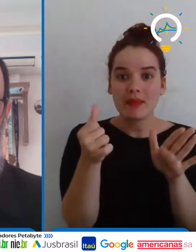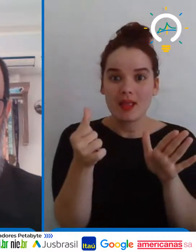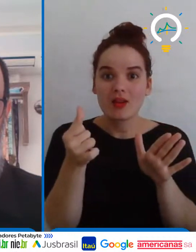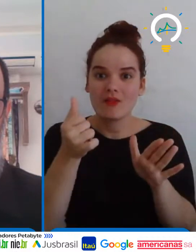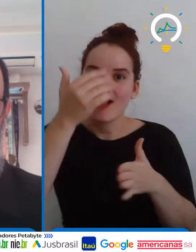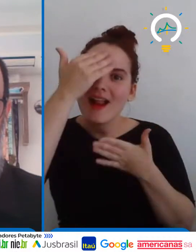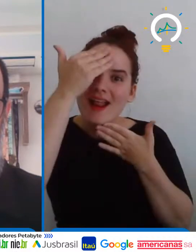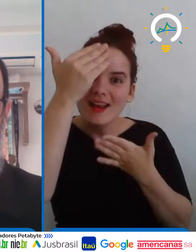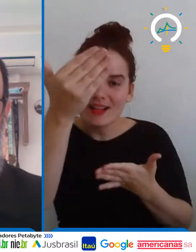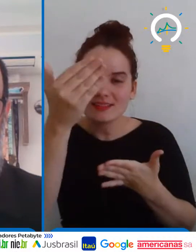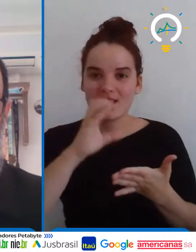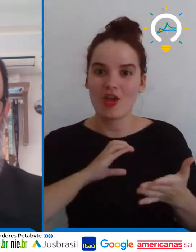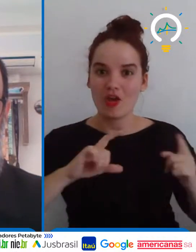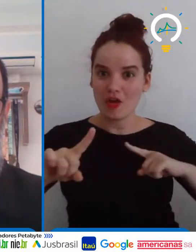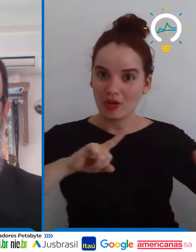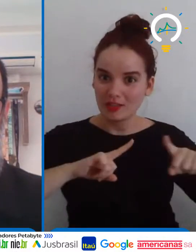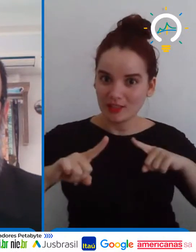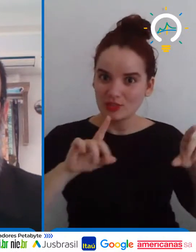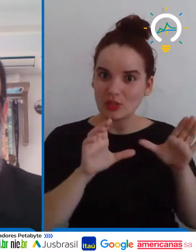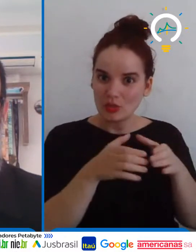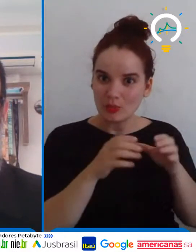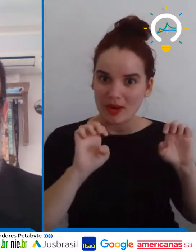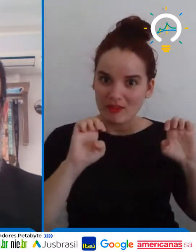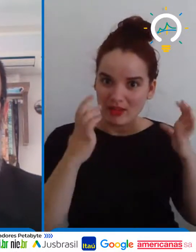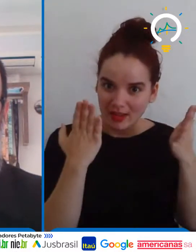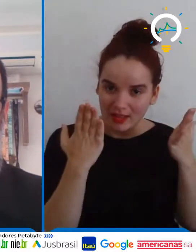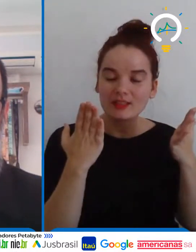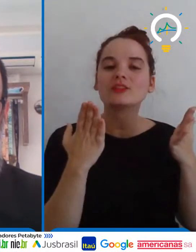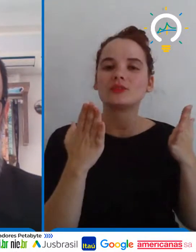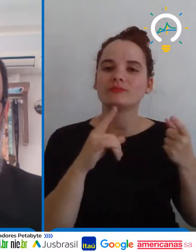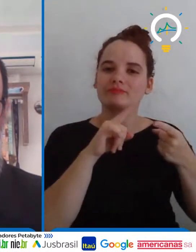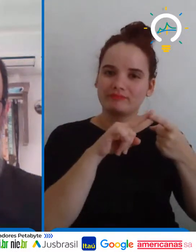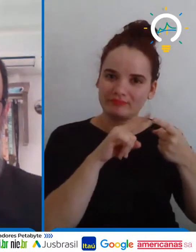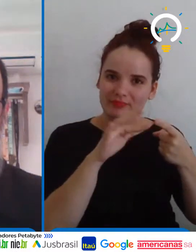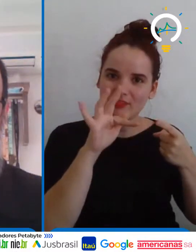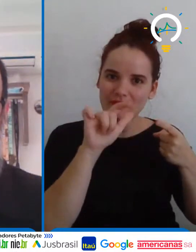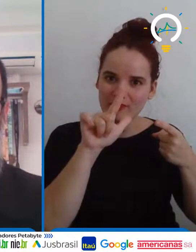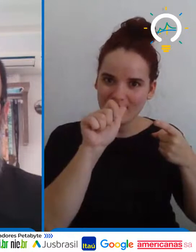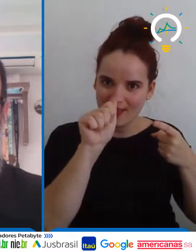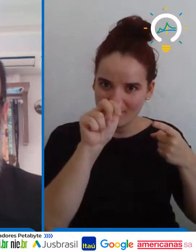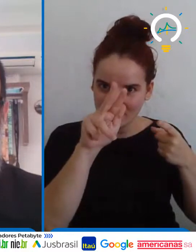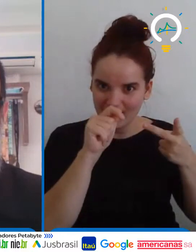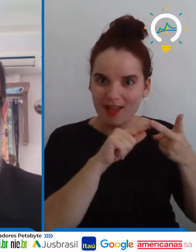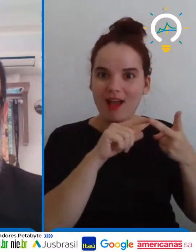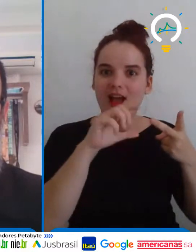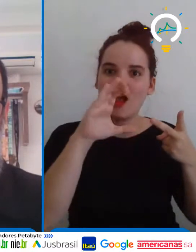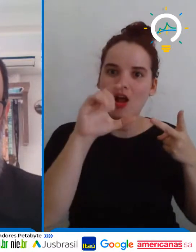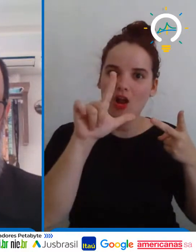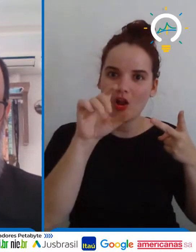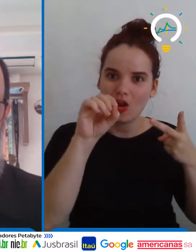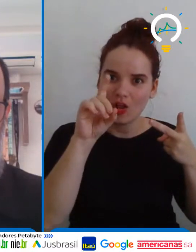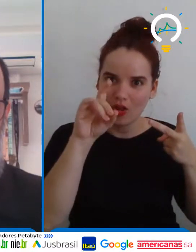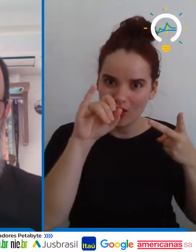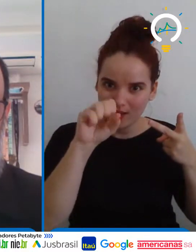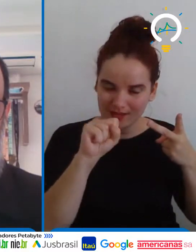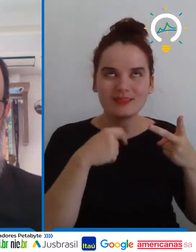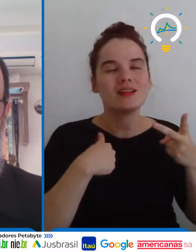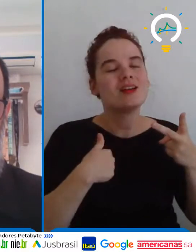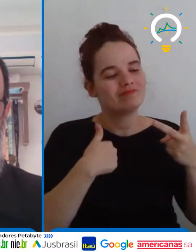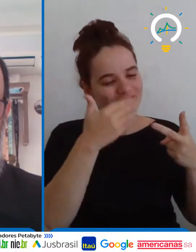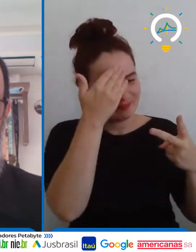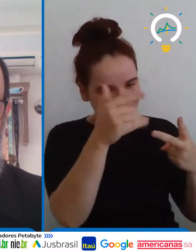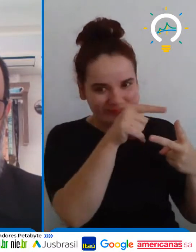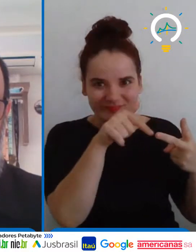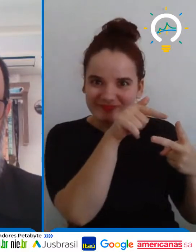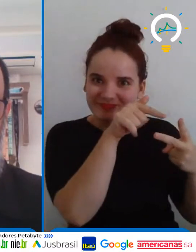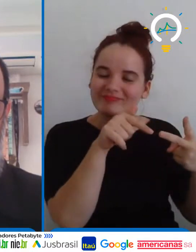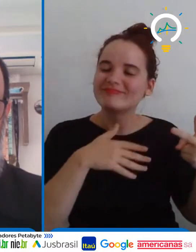do evento, Flávia Santoro, Clodes Boscarioli, um prazer enorme estar aqui hoje, né,